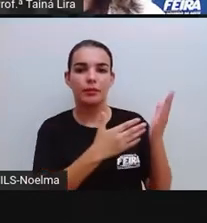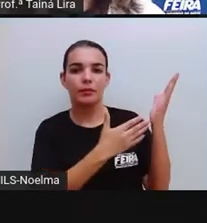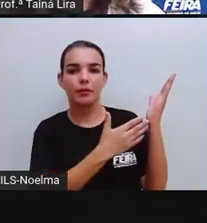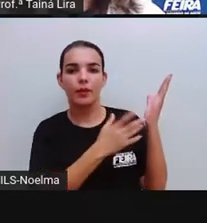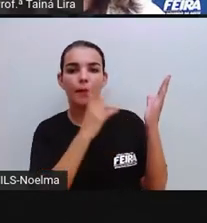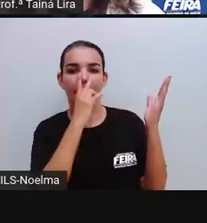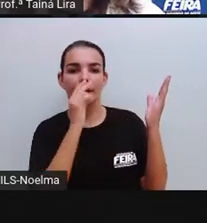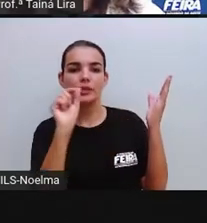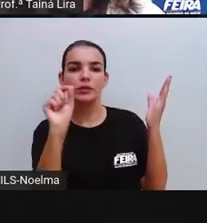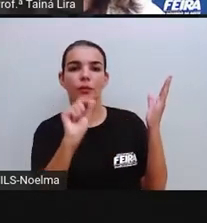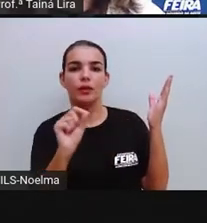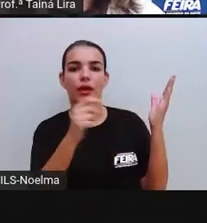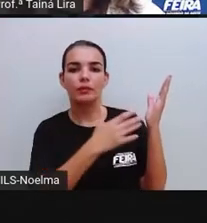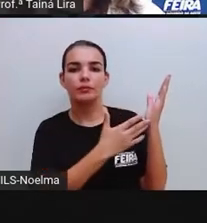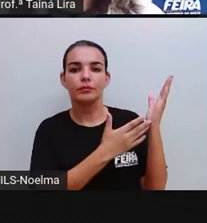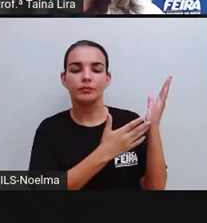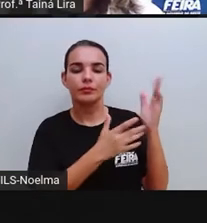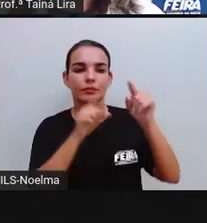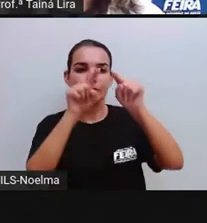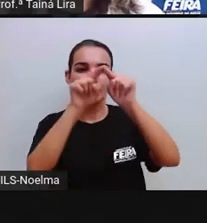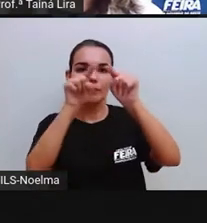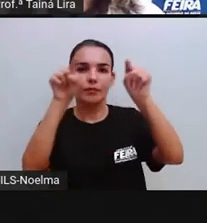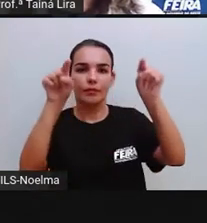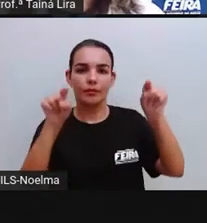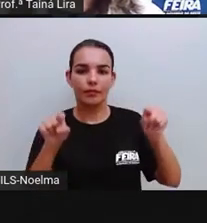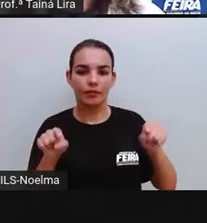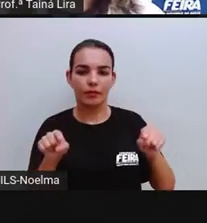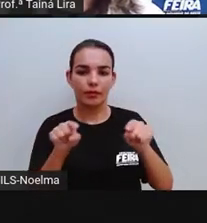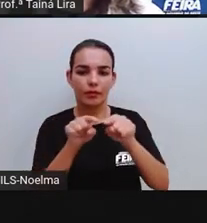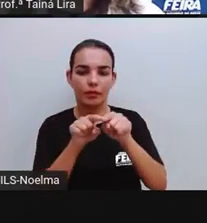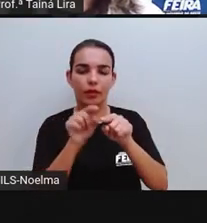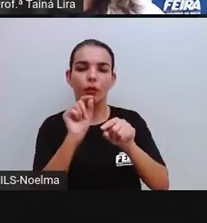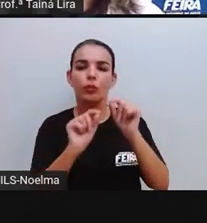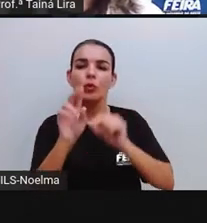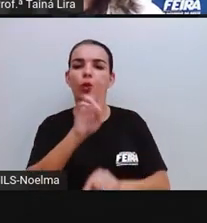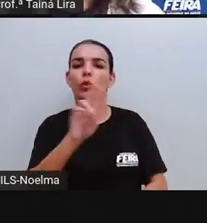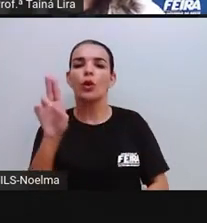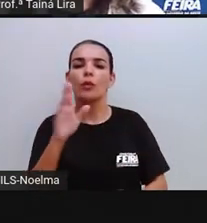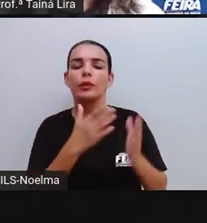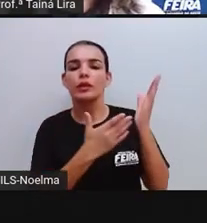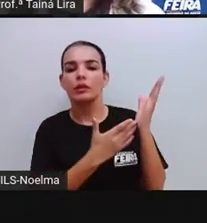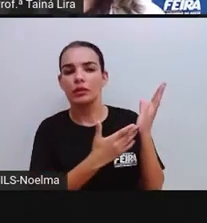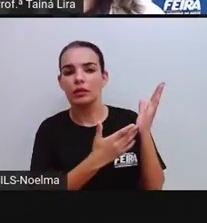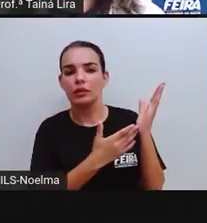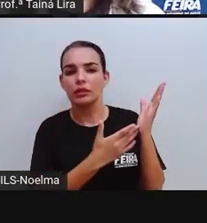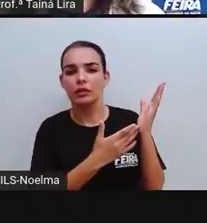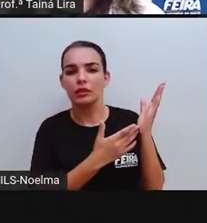figura geométrica aqui? Fala aqui pra Pró, como é o nome dessa figura?